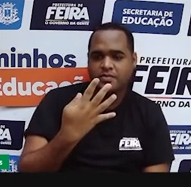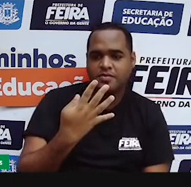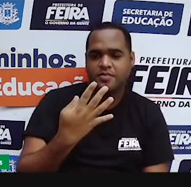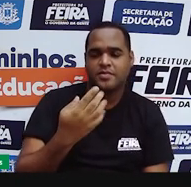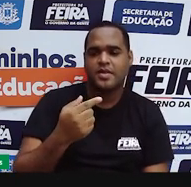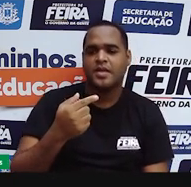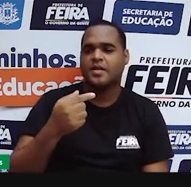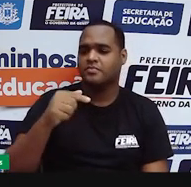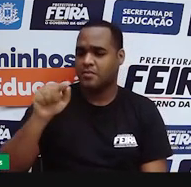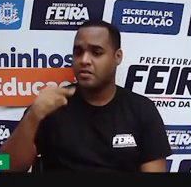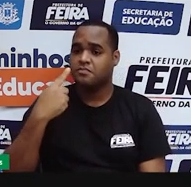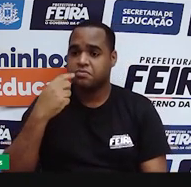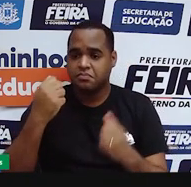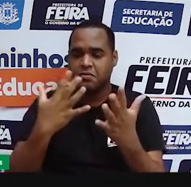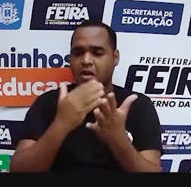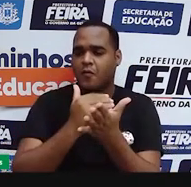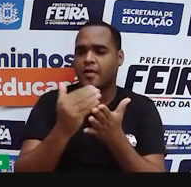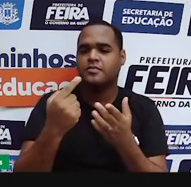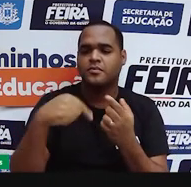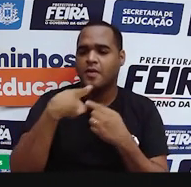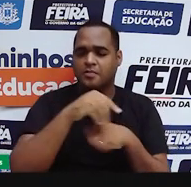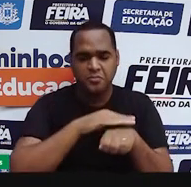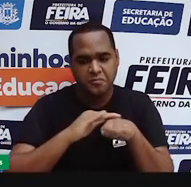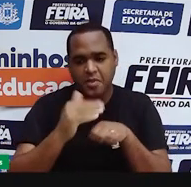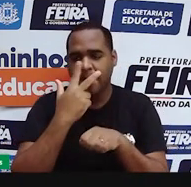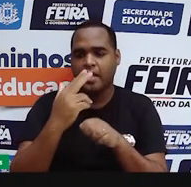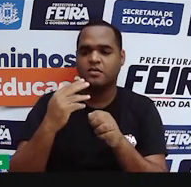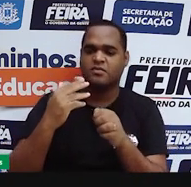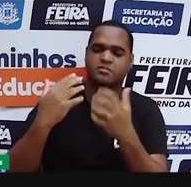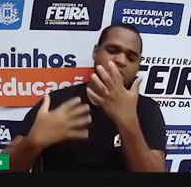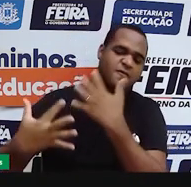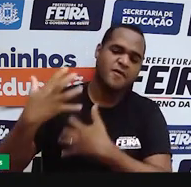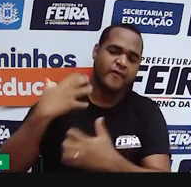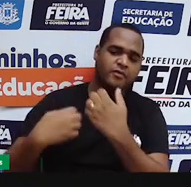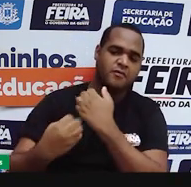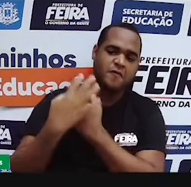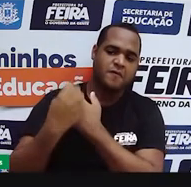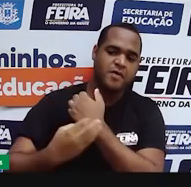conversando sobre desinformação, fake news e ciência.